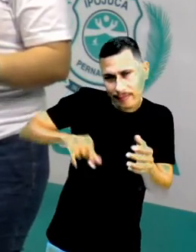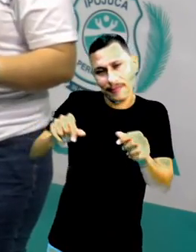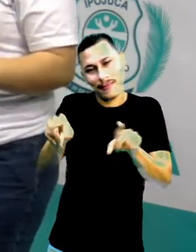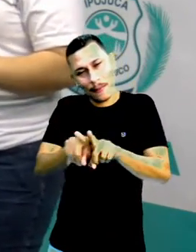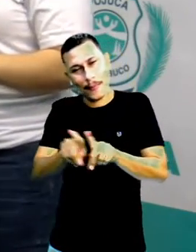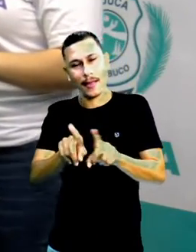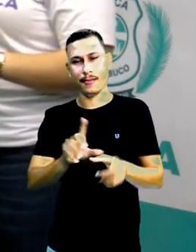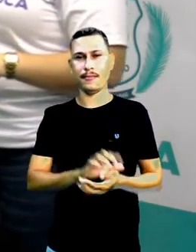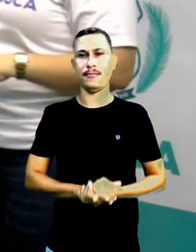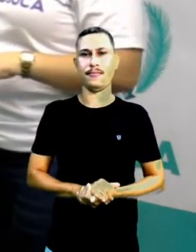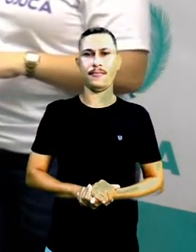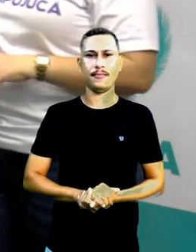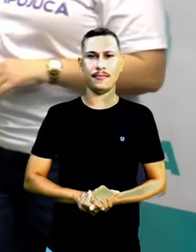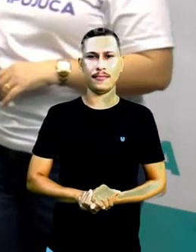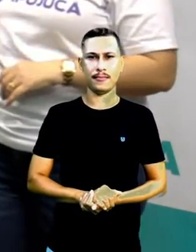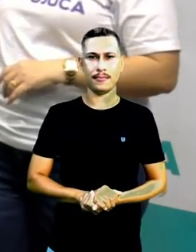também.